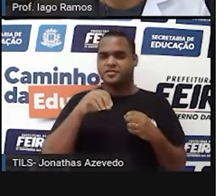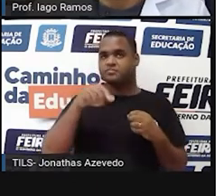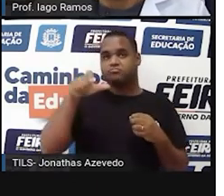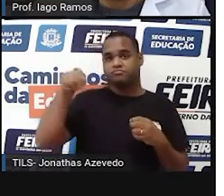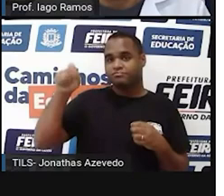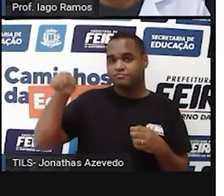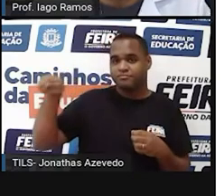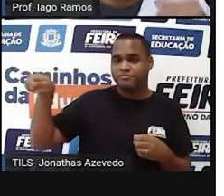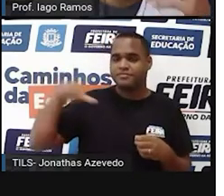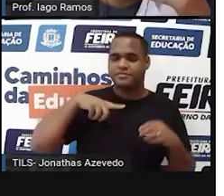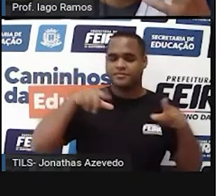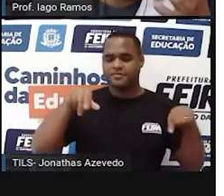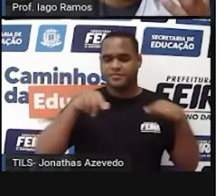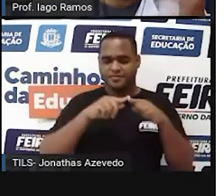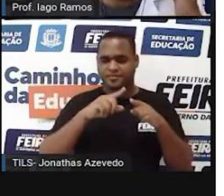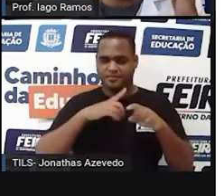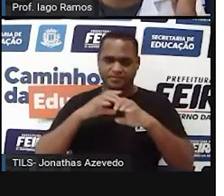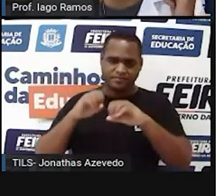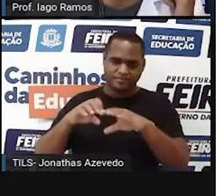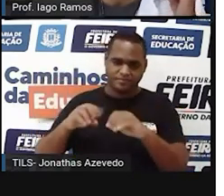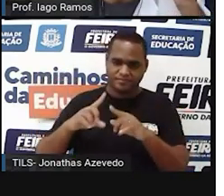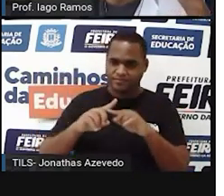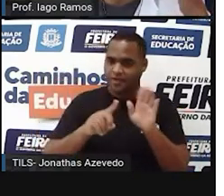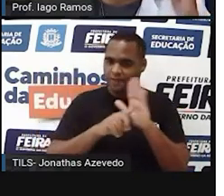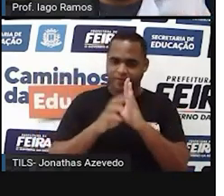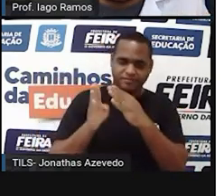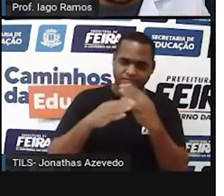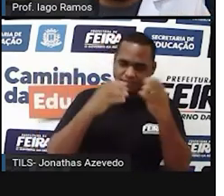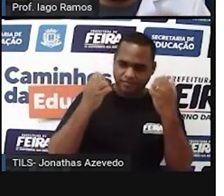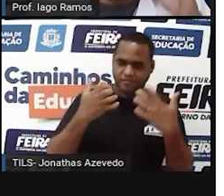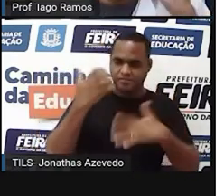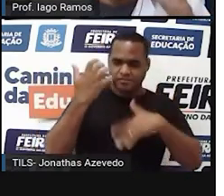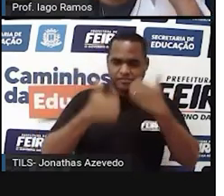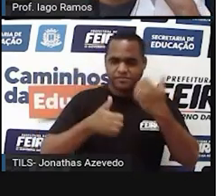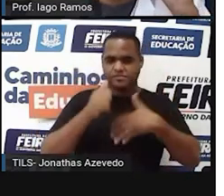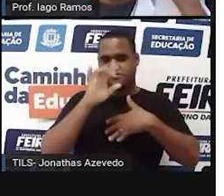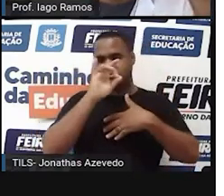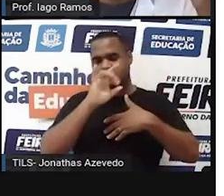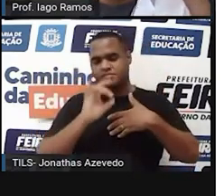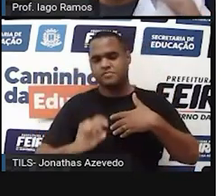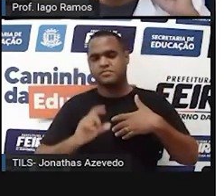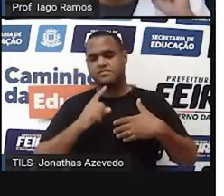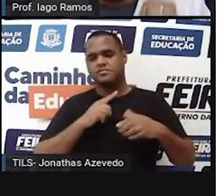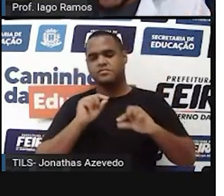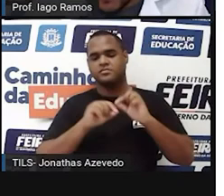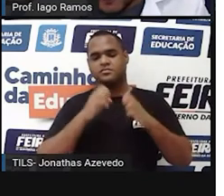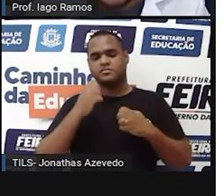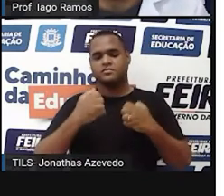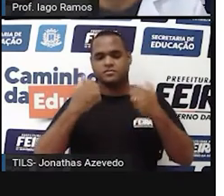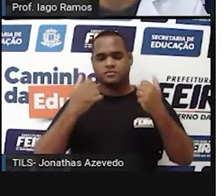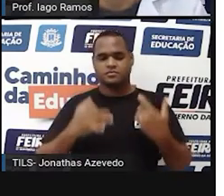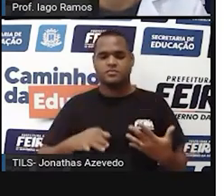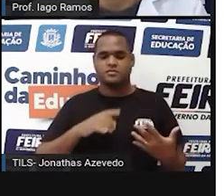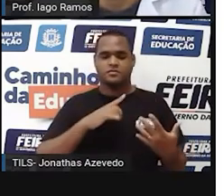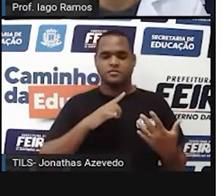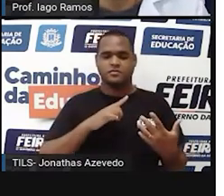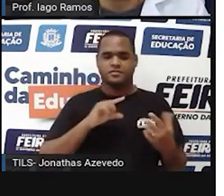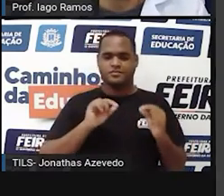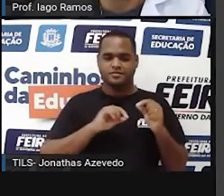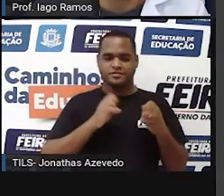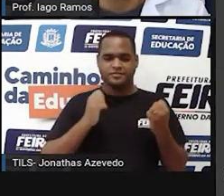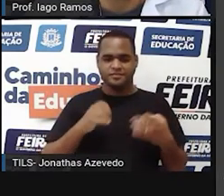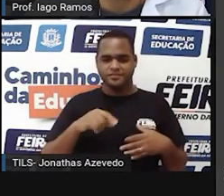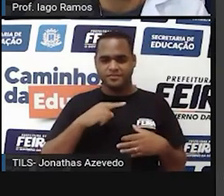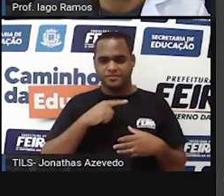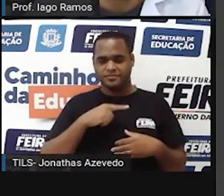sala de aula. Então vai aparecer um vídeo que eu vou explicando passo a passo do que está sendo resolvido naquele vídeo. Beleza?